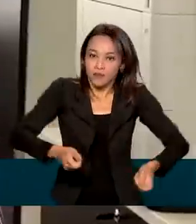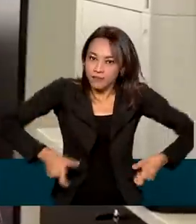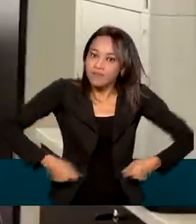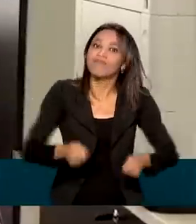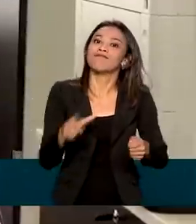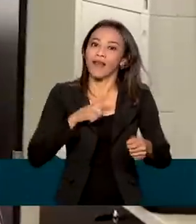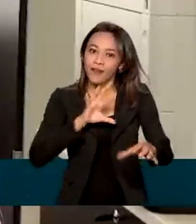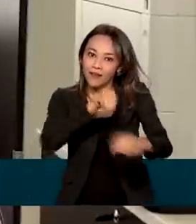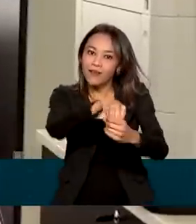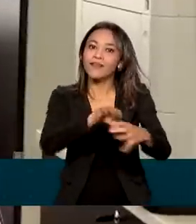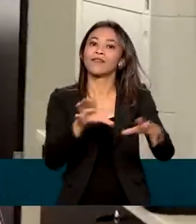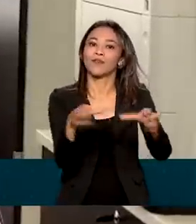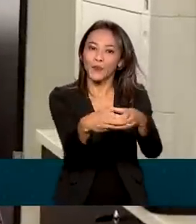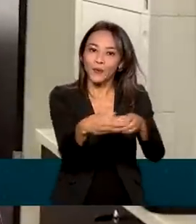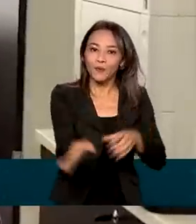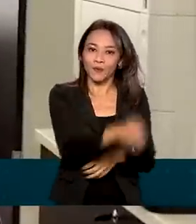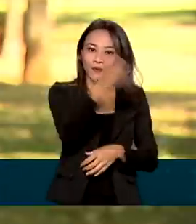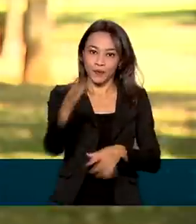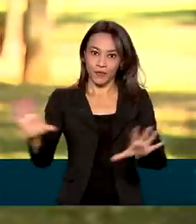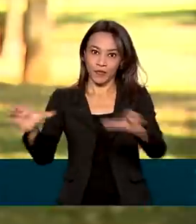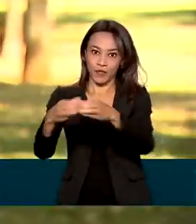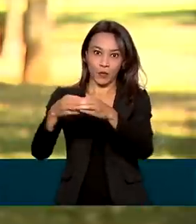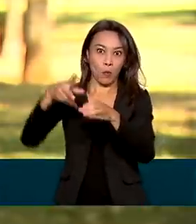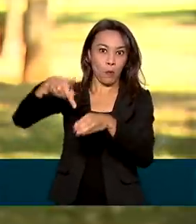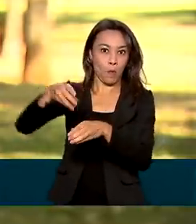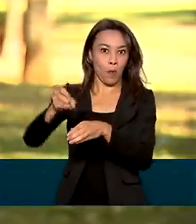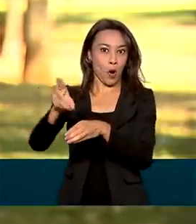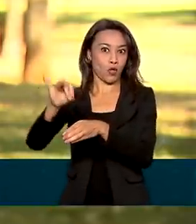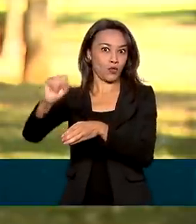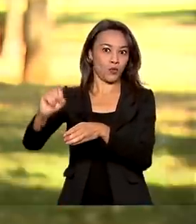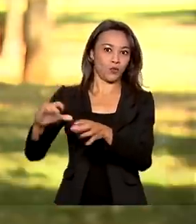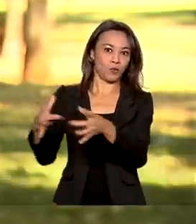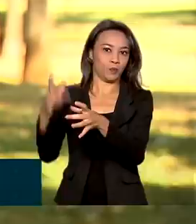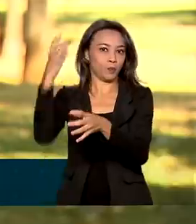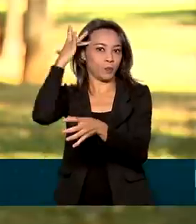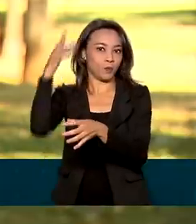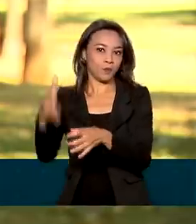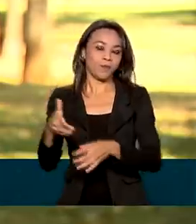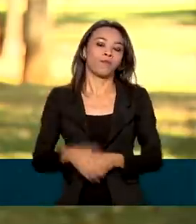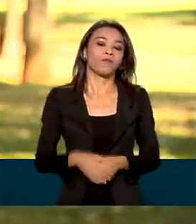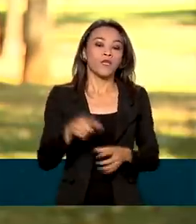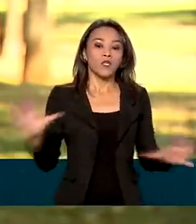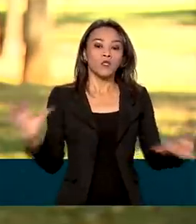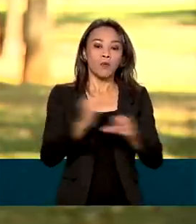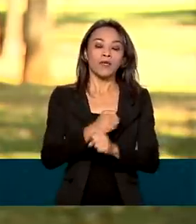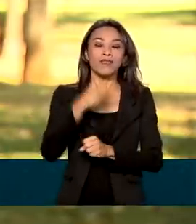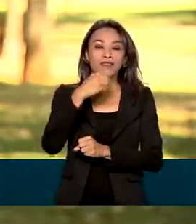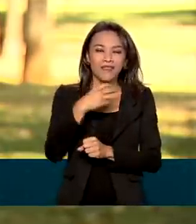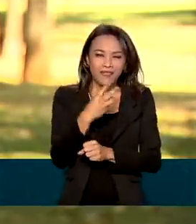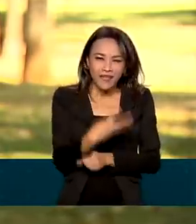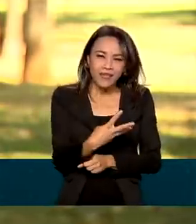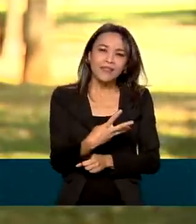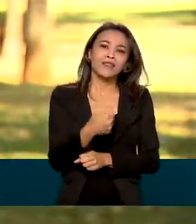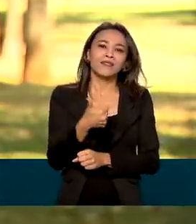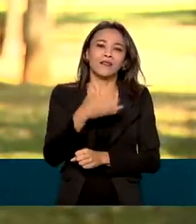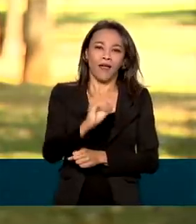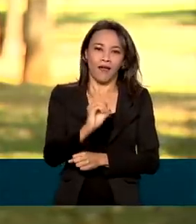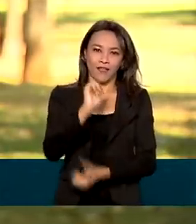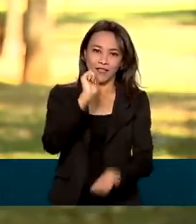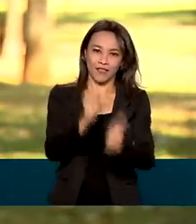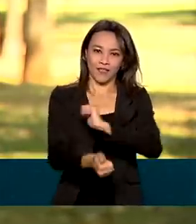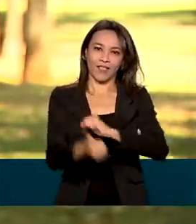e a categoria pódio. Em Tóquio, a delegação brasileira terá até 310 atletas competindo em